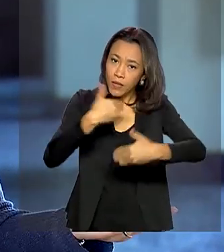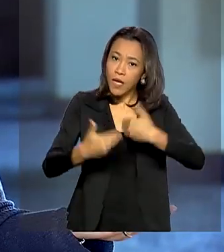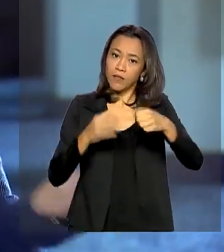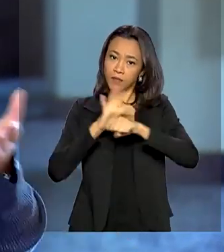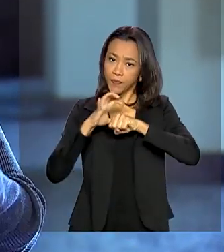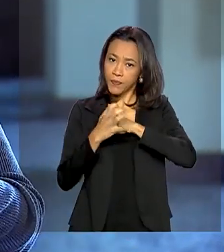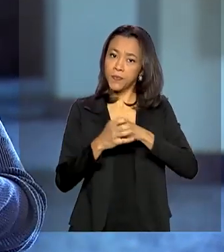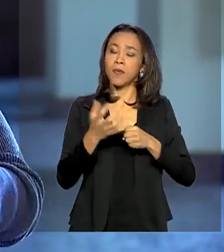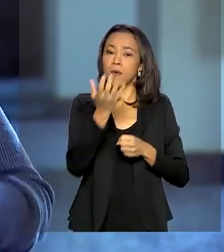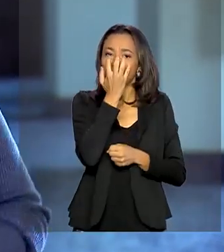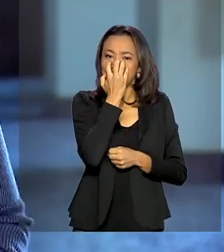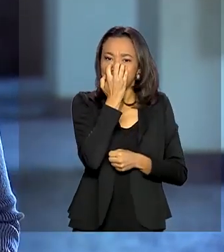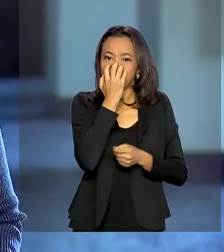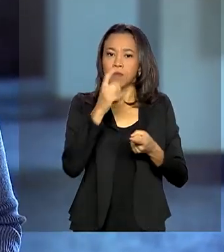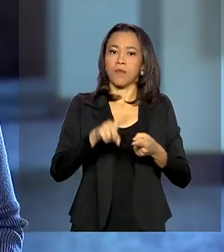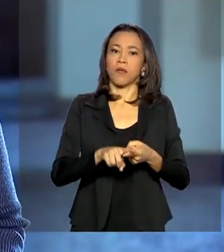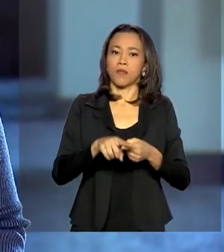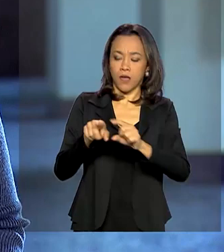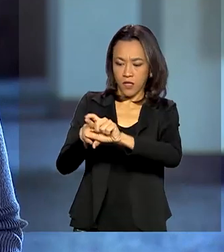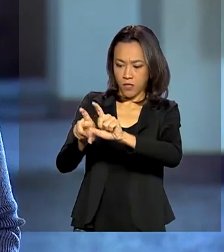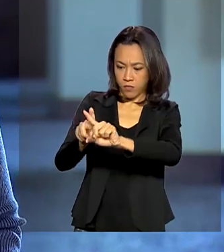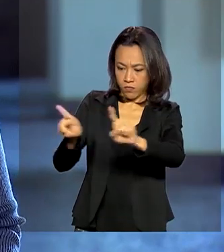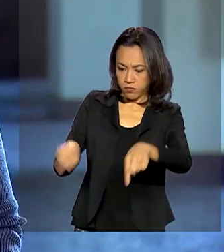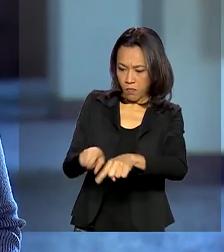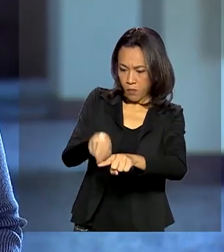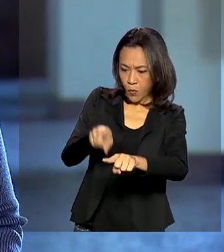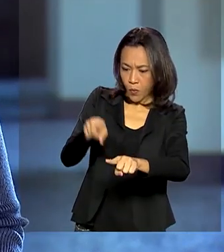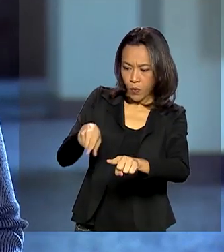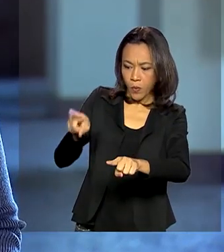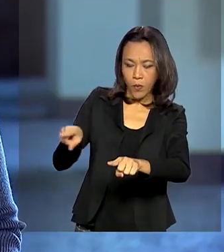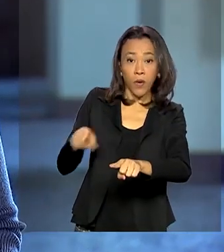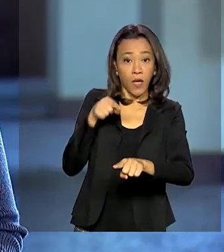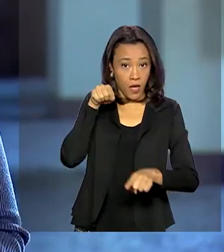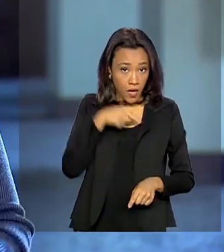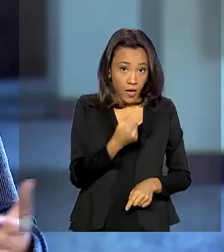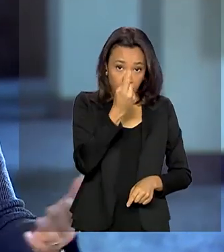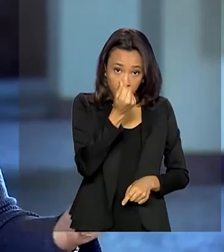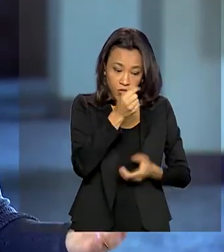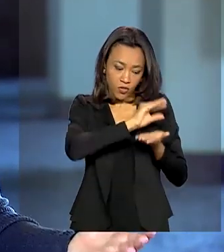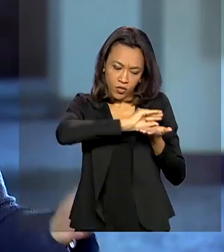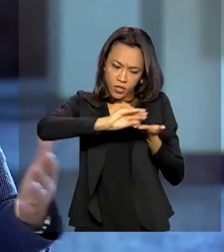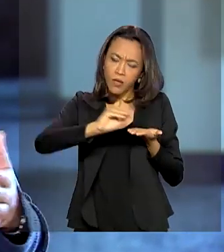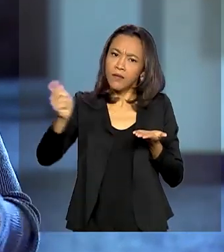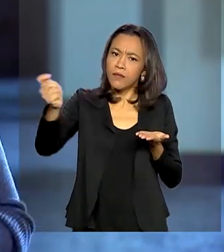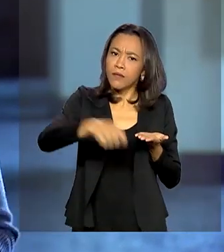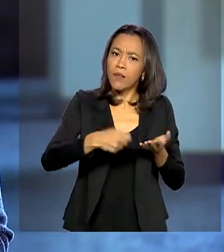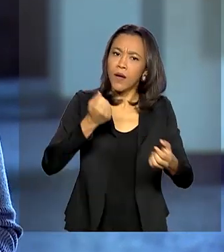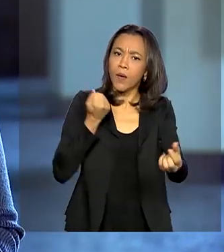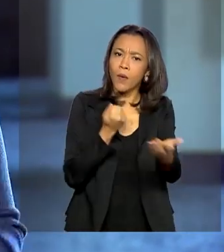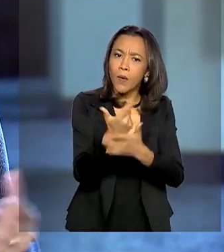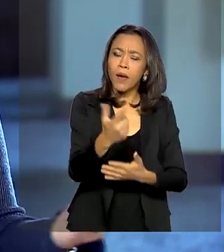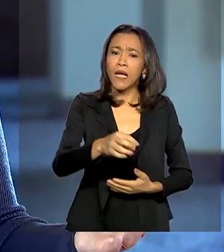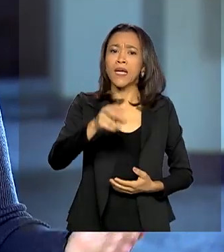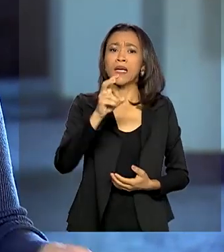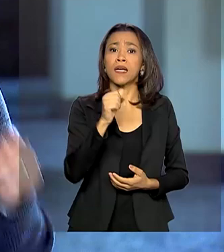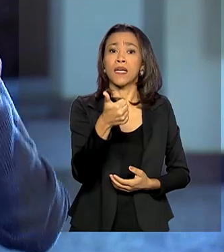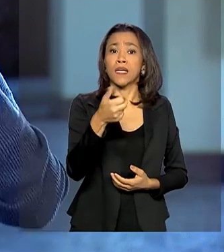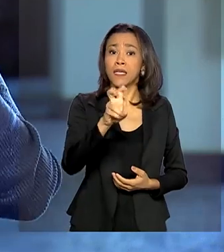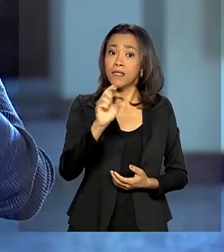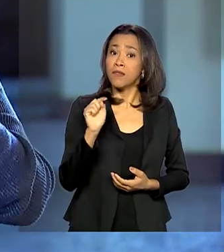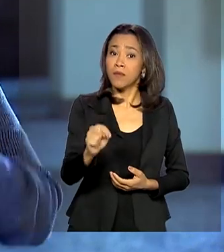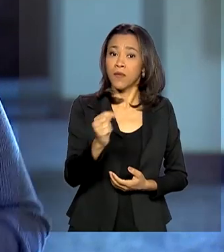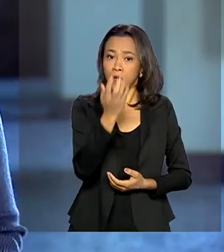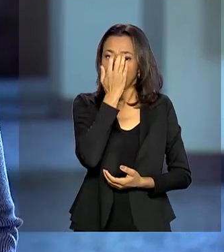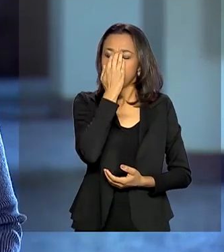como monitores e máscaras. Segundo o banco, com financiamento vai ser possível comprar 15 mil respiradores, o que equivale